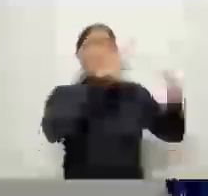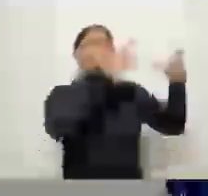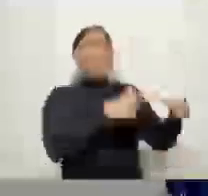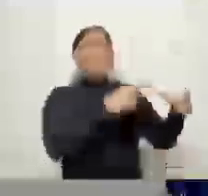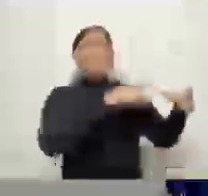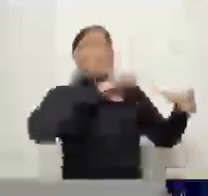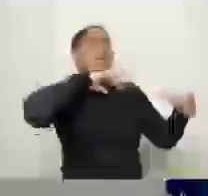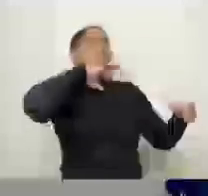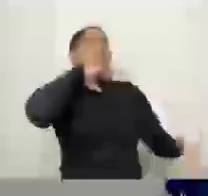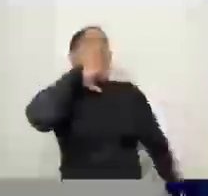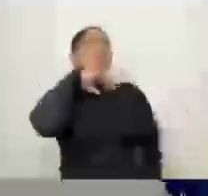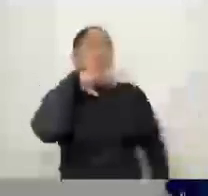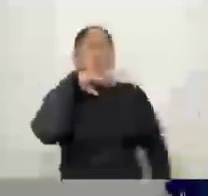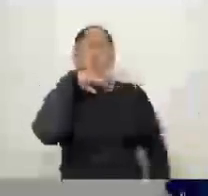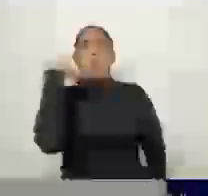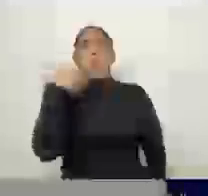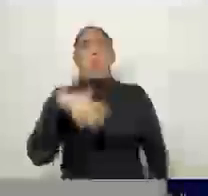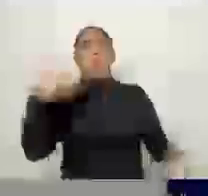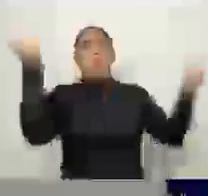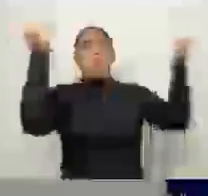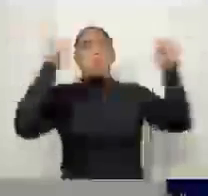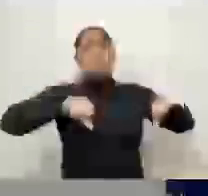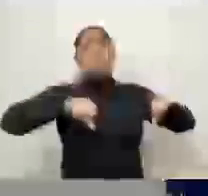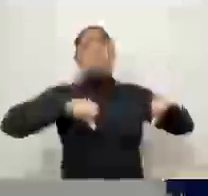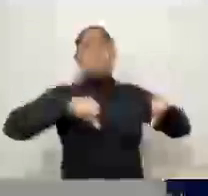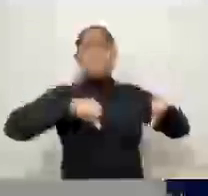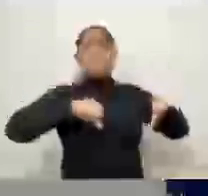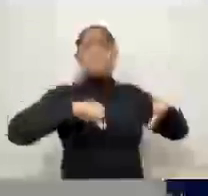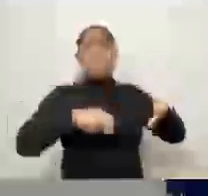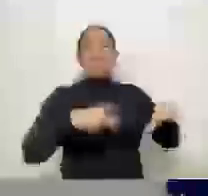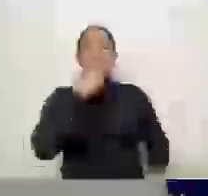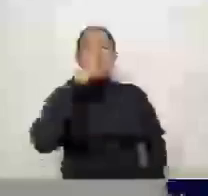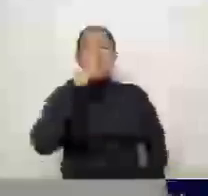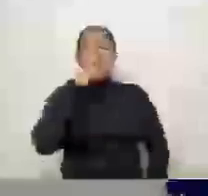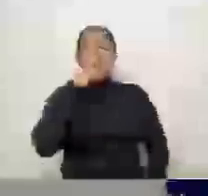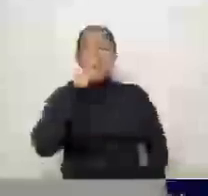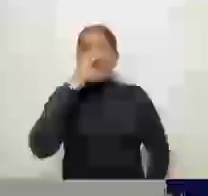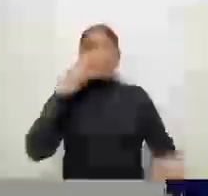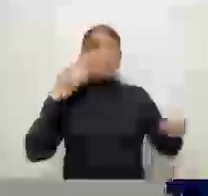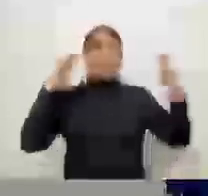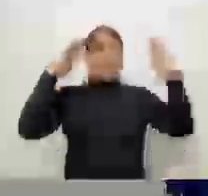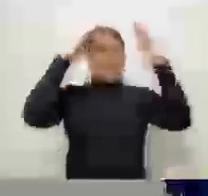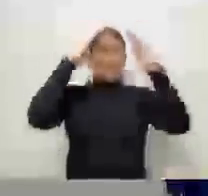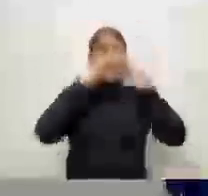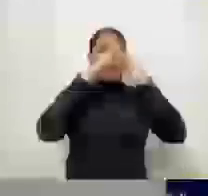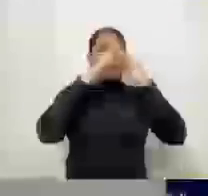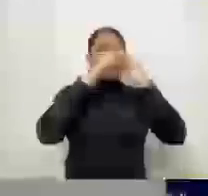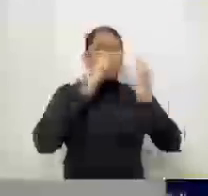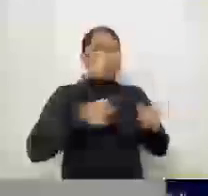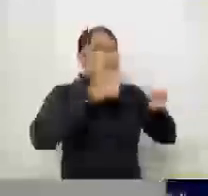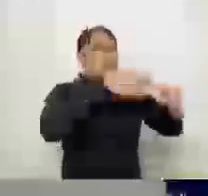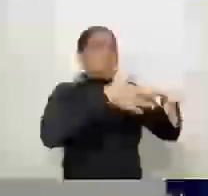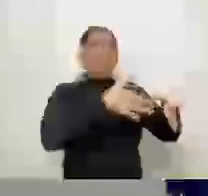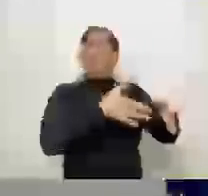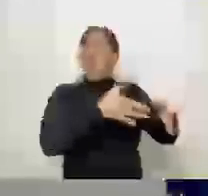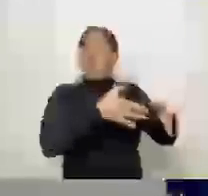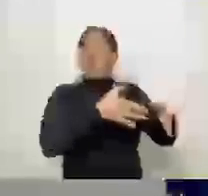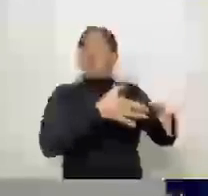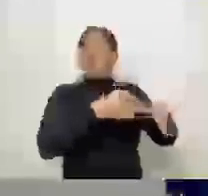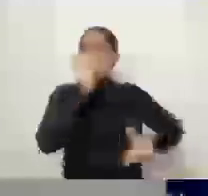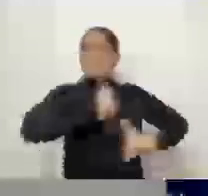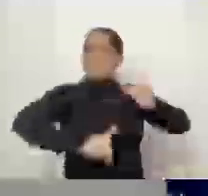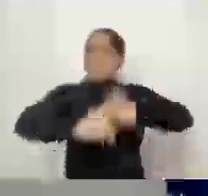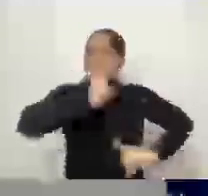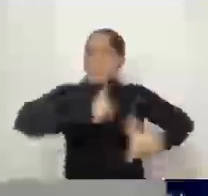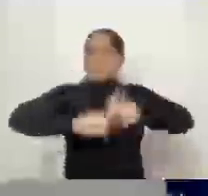Parece que é um ambiente que ficou carregado energeticamente. Podemos dizer que é um ambiente depressivo. Parece que